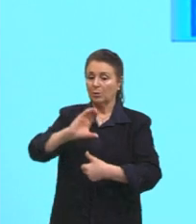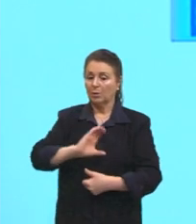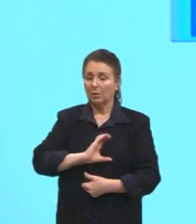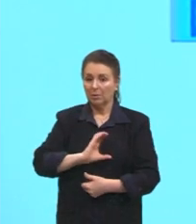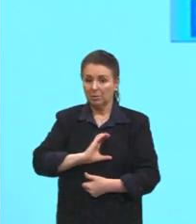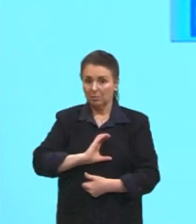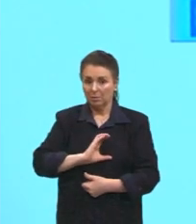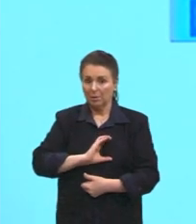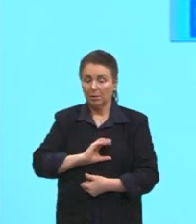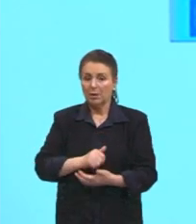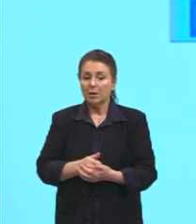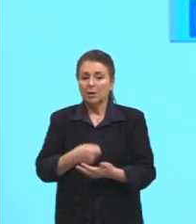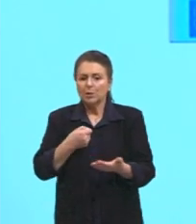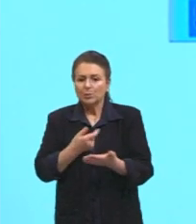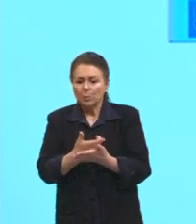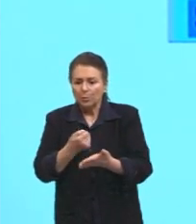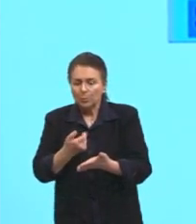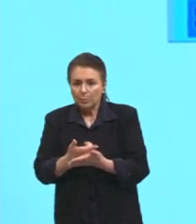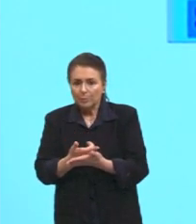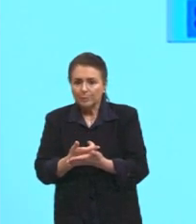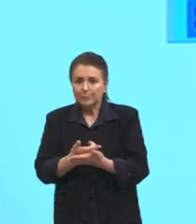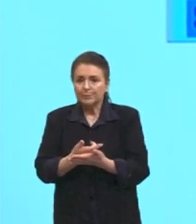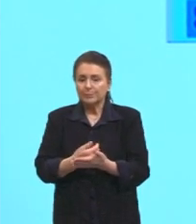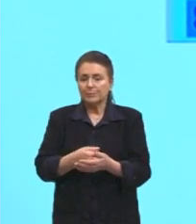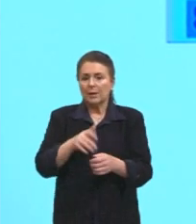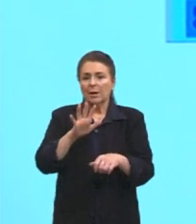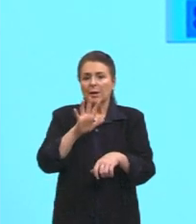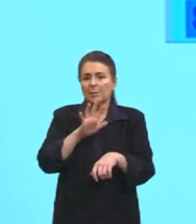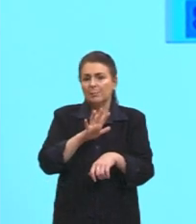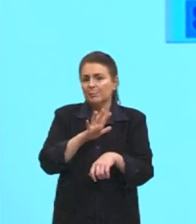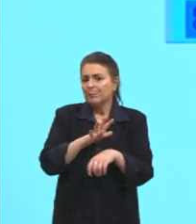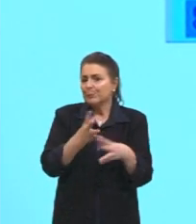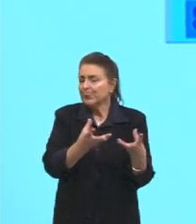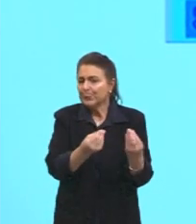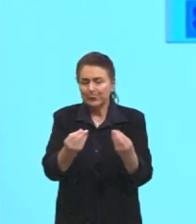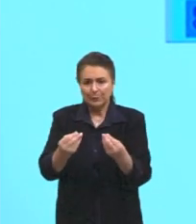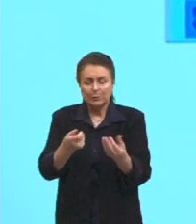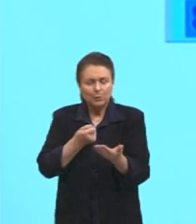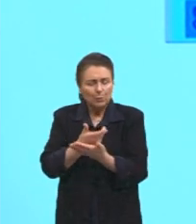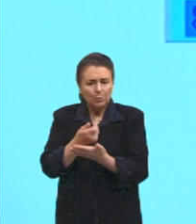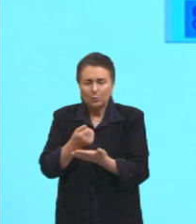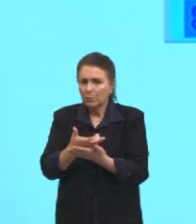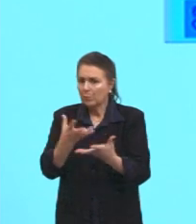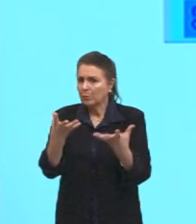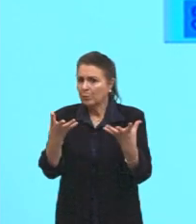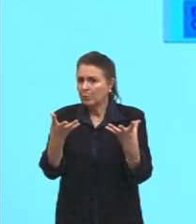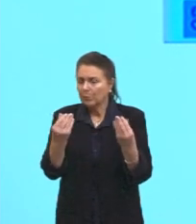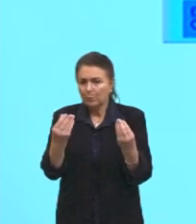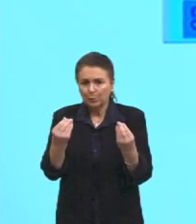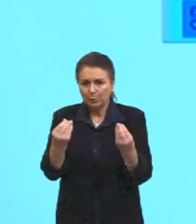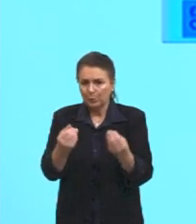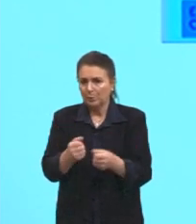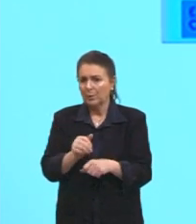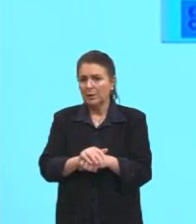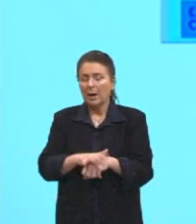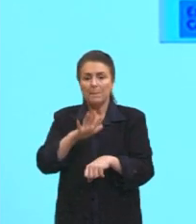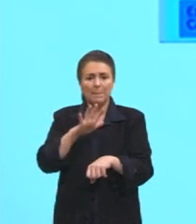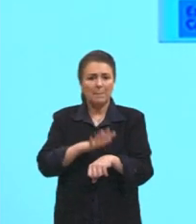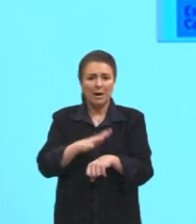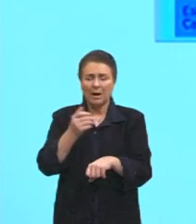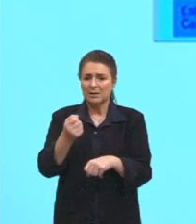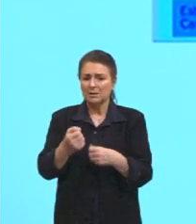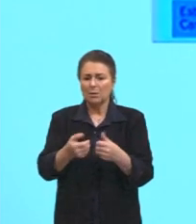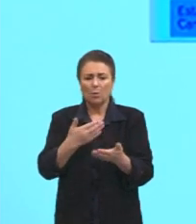né, como se fosse ali, cinco planetas e alguma coisa, cinco planetas e um terço ali, mais ou menos, um quarto.